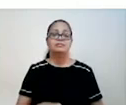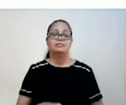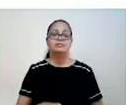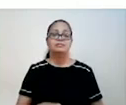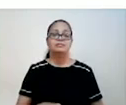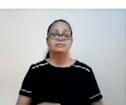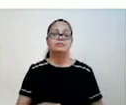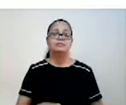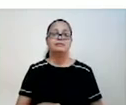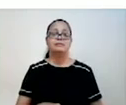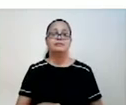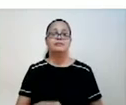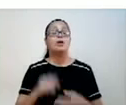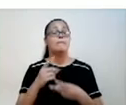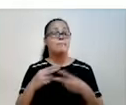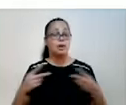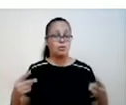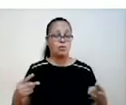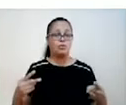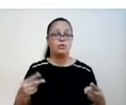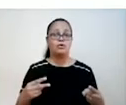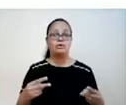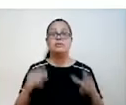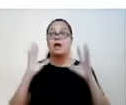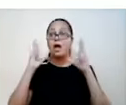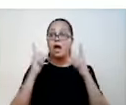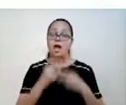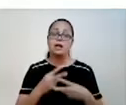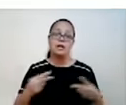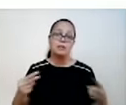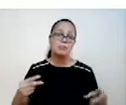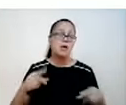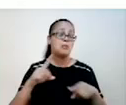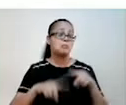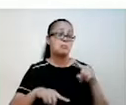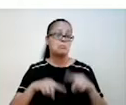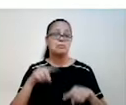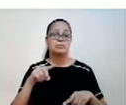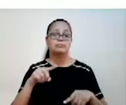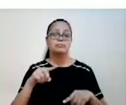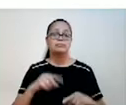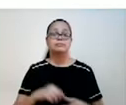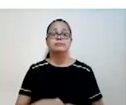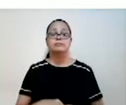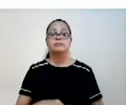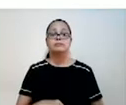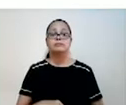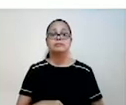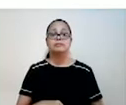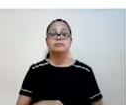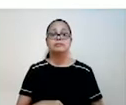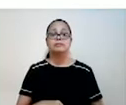situação. Nós também podemos falar ele mesmo, a si mesmo, para coisa, animal, objeto e situação. Que é a